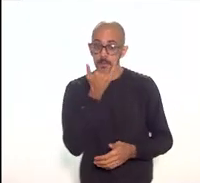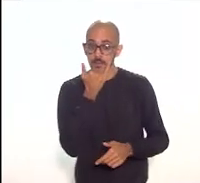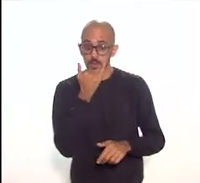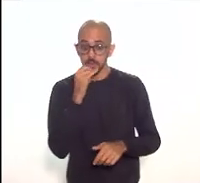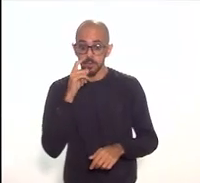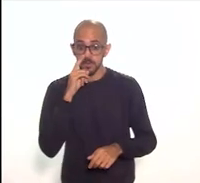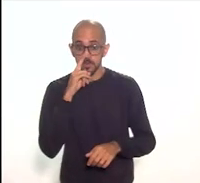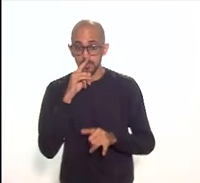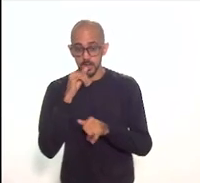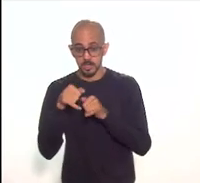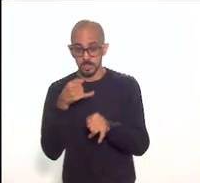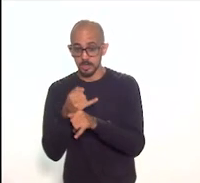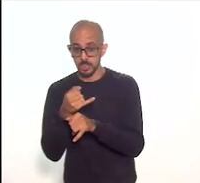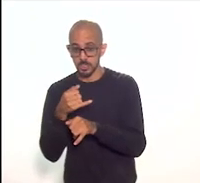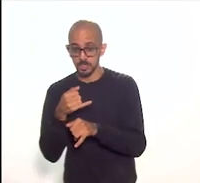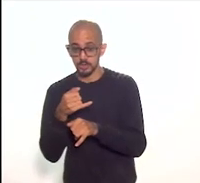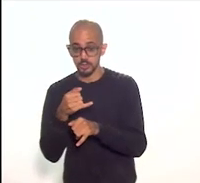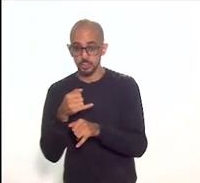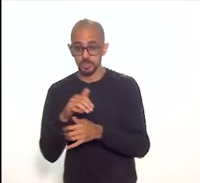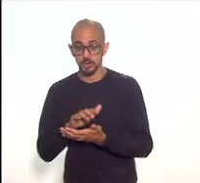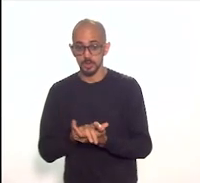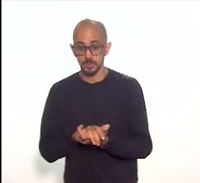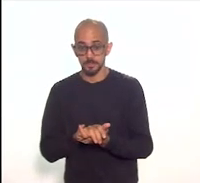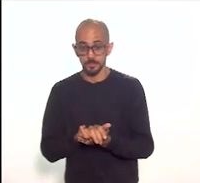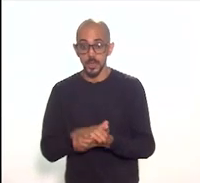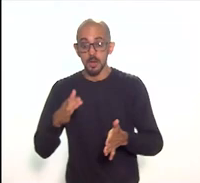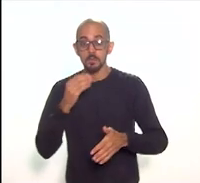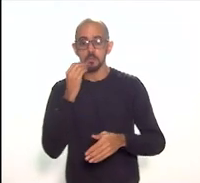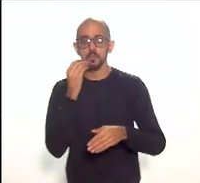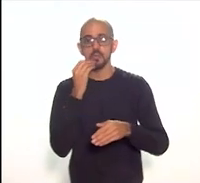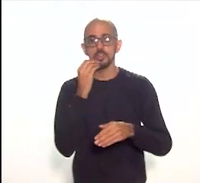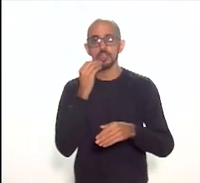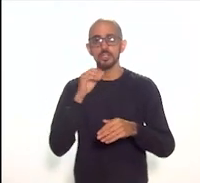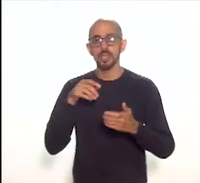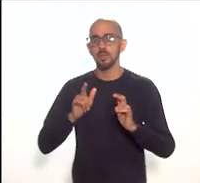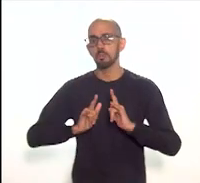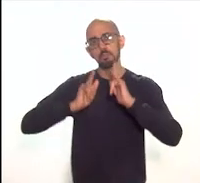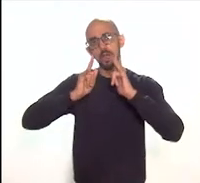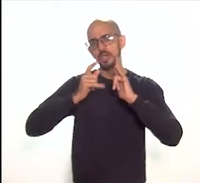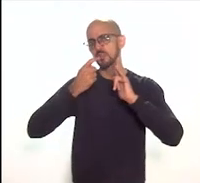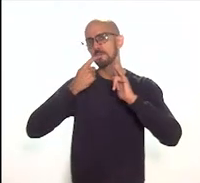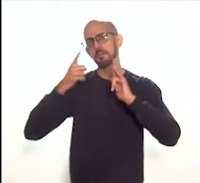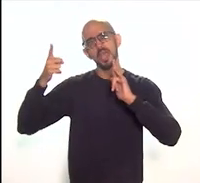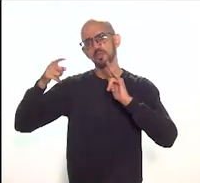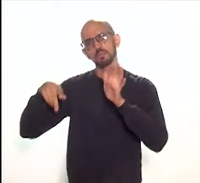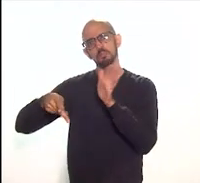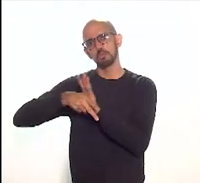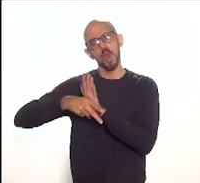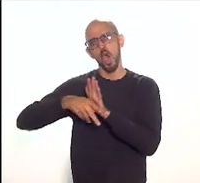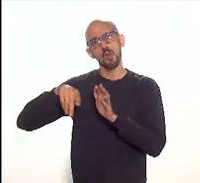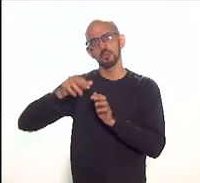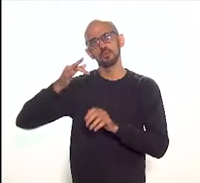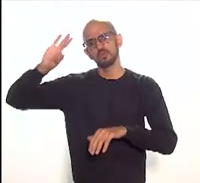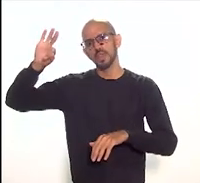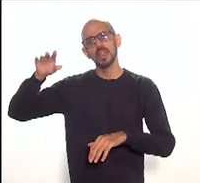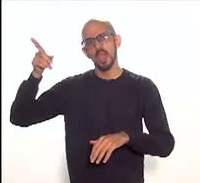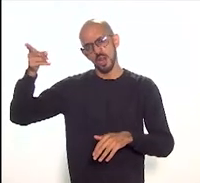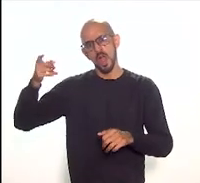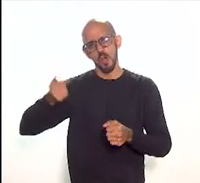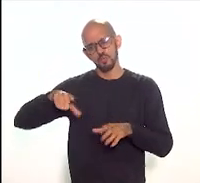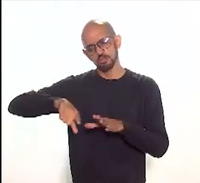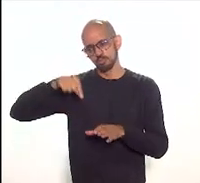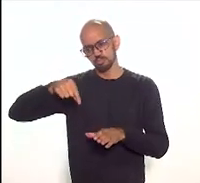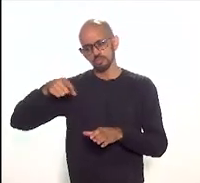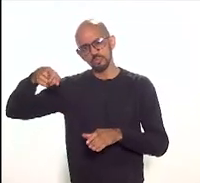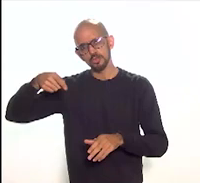a viabilidade da exceção de um imóvel da União existente no entorno mas ficam aqui as ideias então a partir dessas